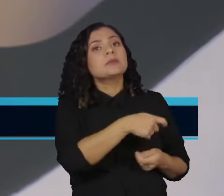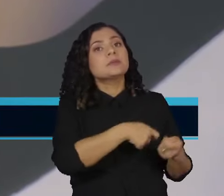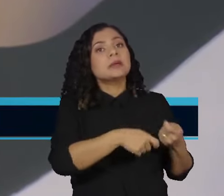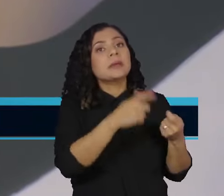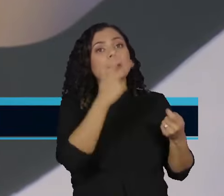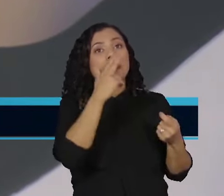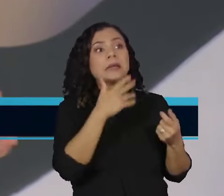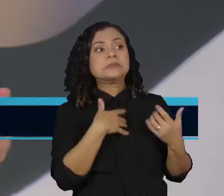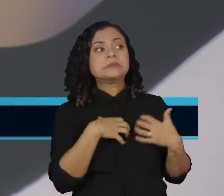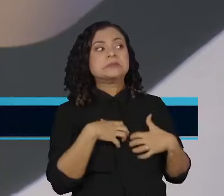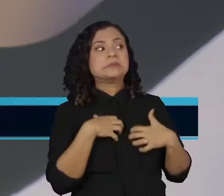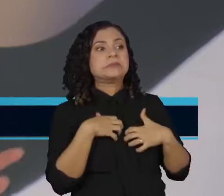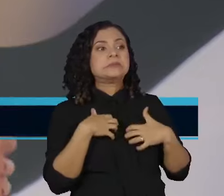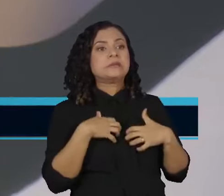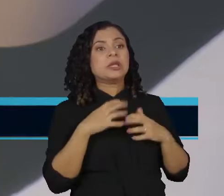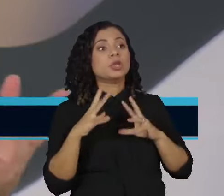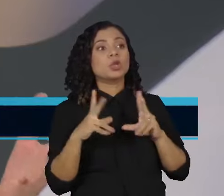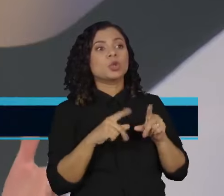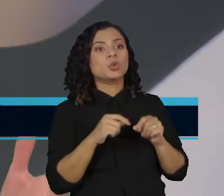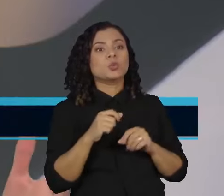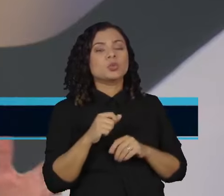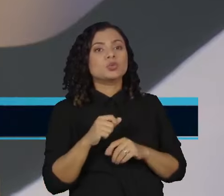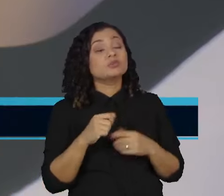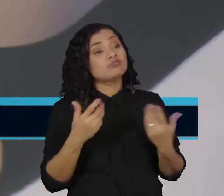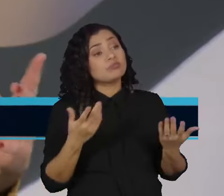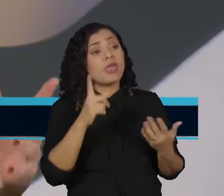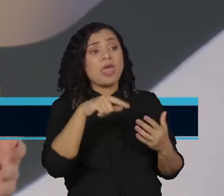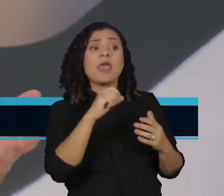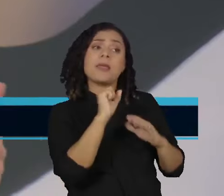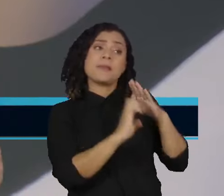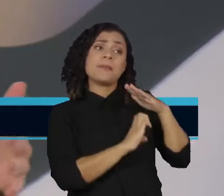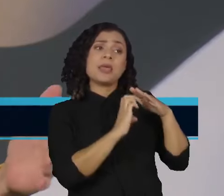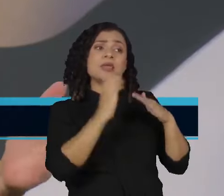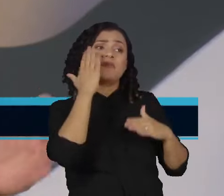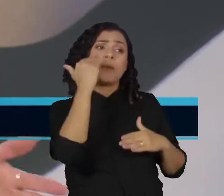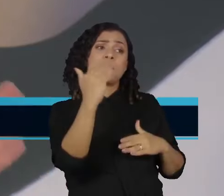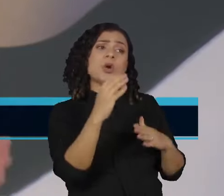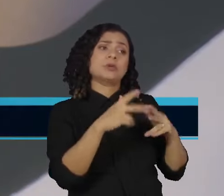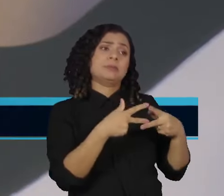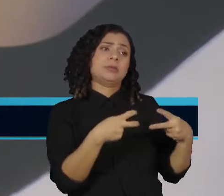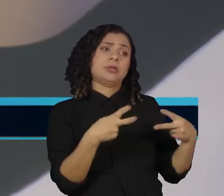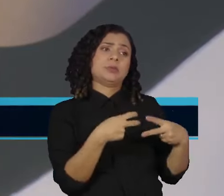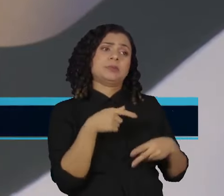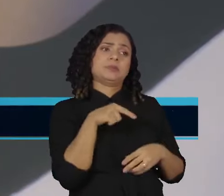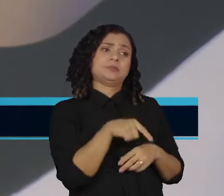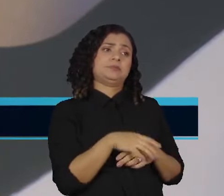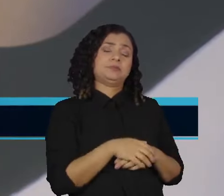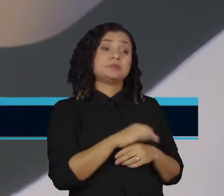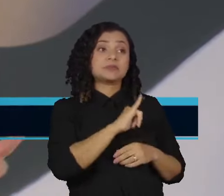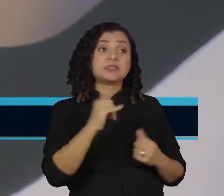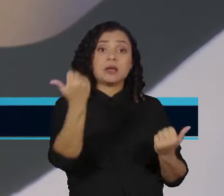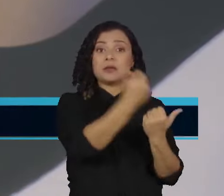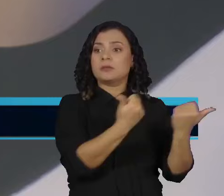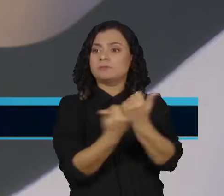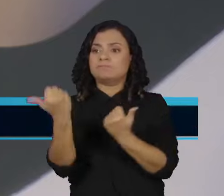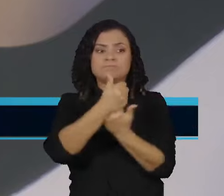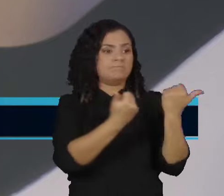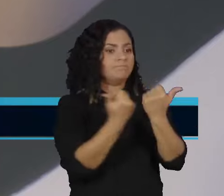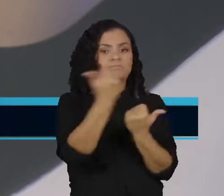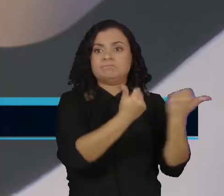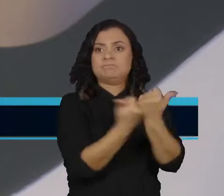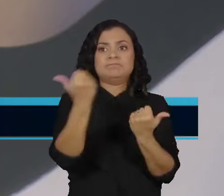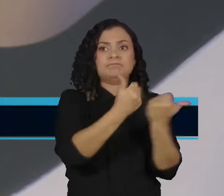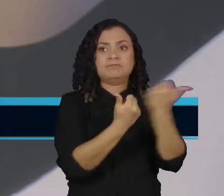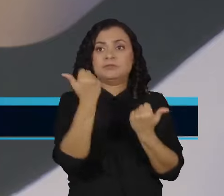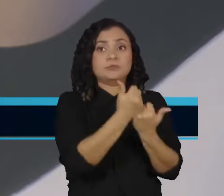estremecida, que é exatamente uma empresa grande, uma empresa que tem que ter continuidade. Quando você troca demais quem está ali no comando,